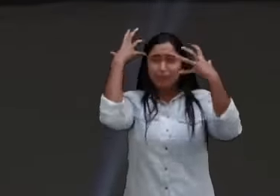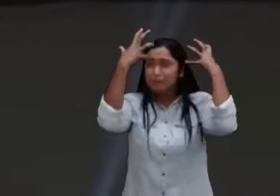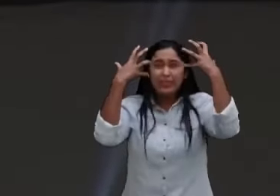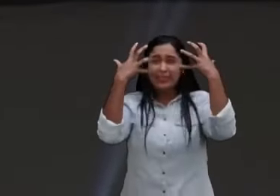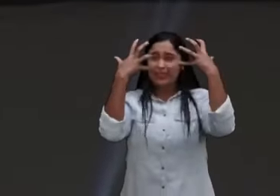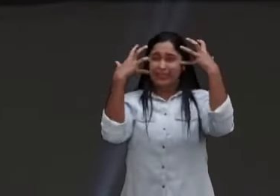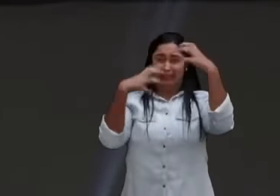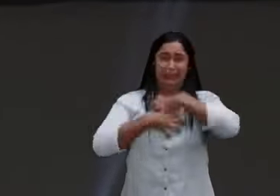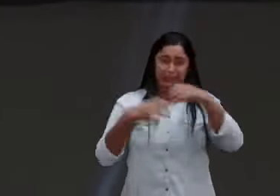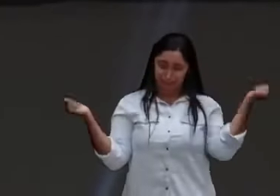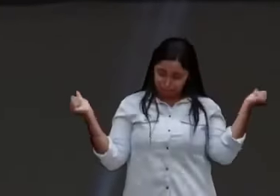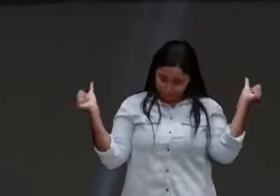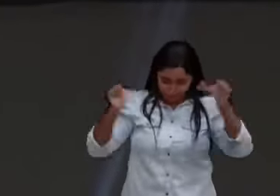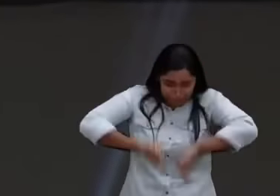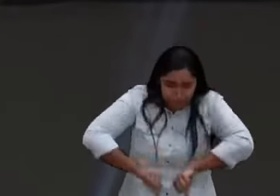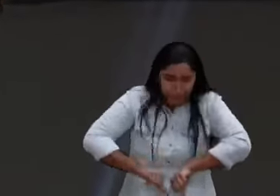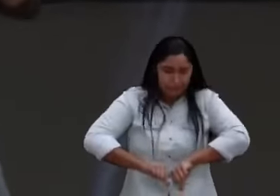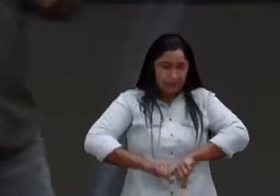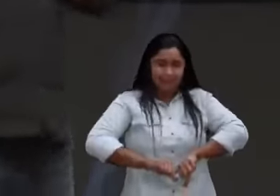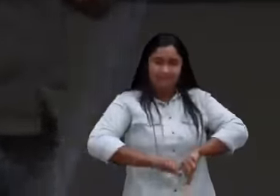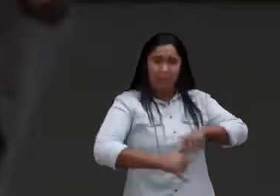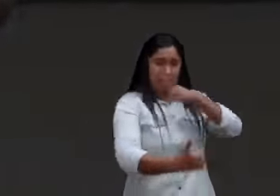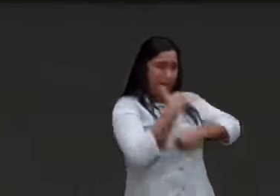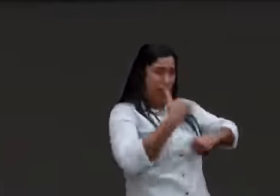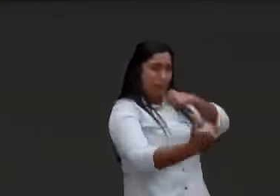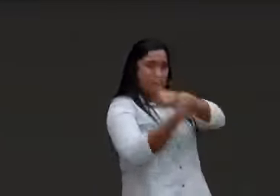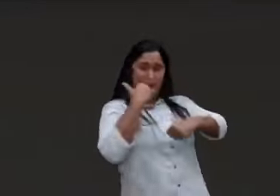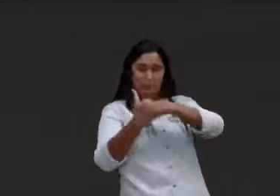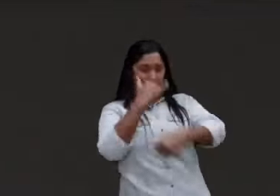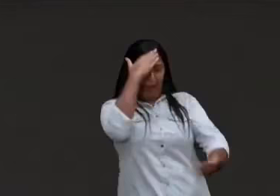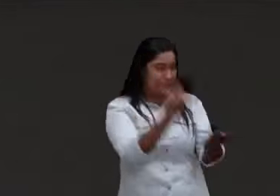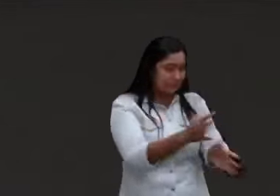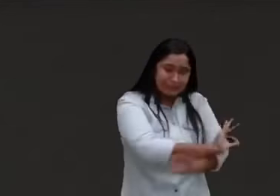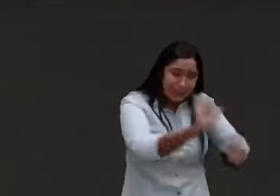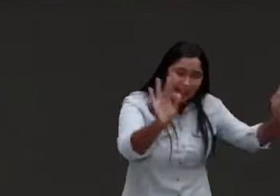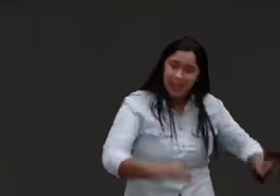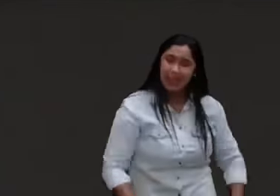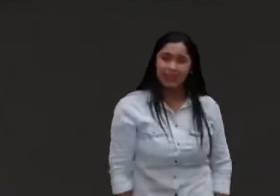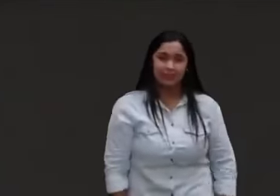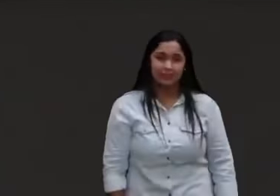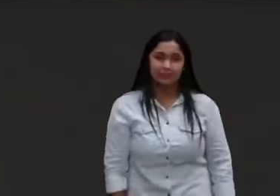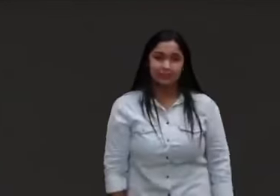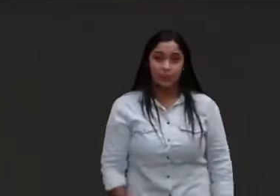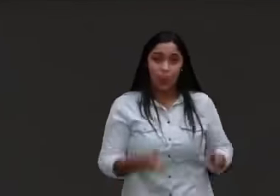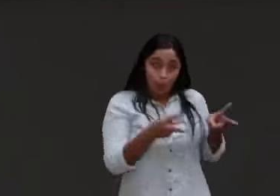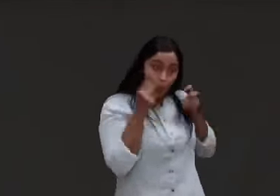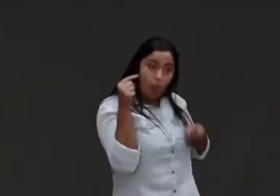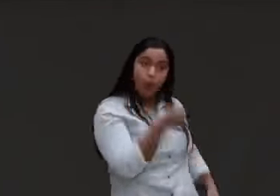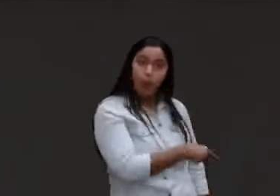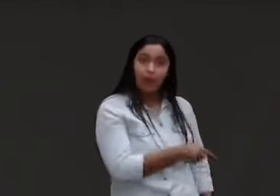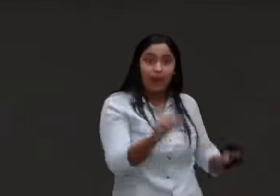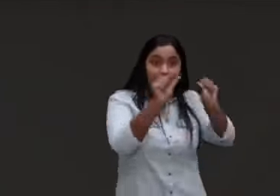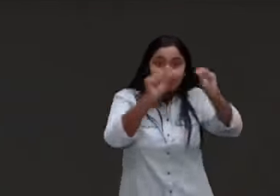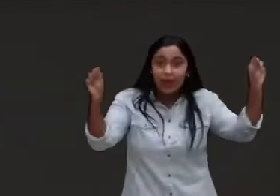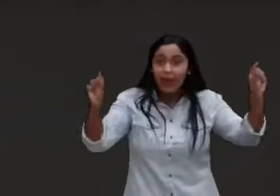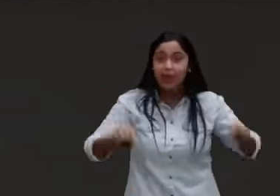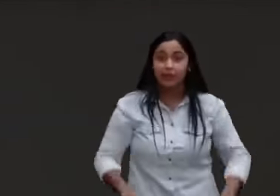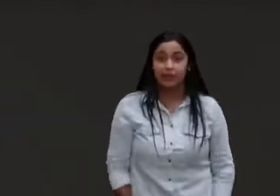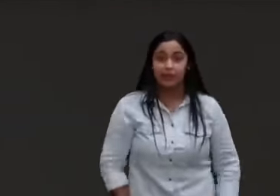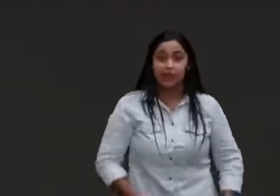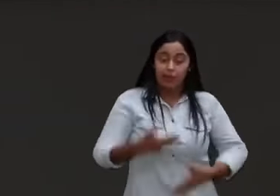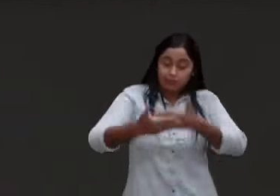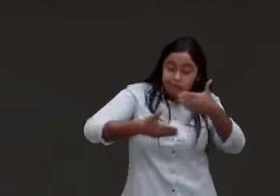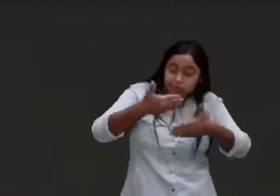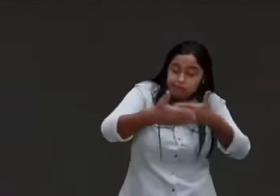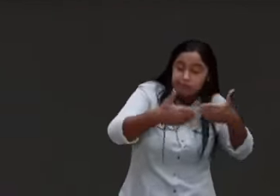ninguém merece confiança. Olha a frase dele, ele chegou a um ponto, na sua caminhada de lutas, que ele falou,